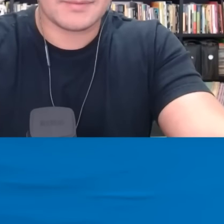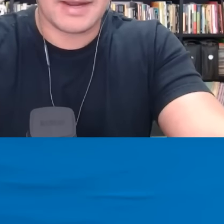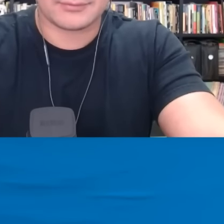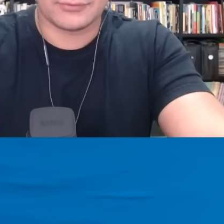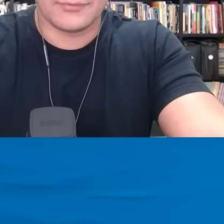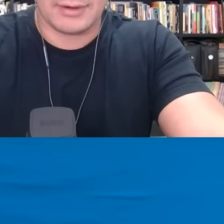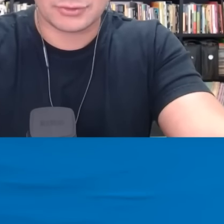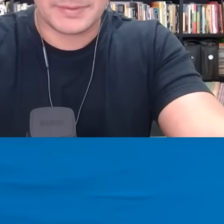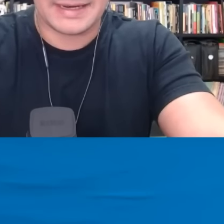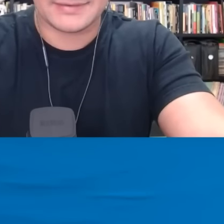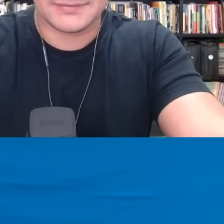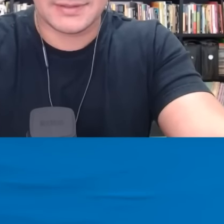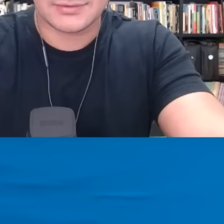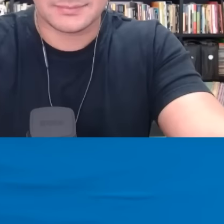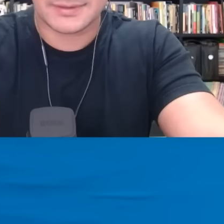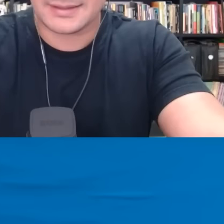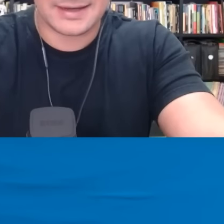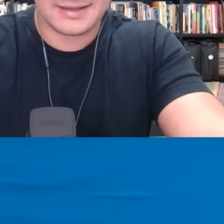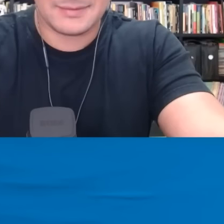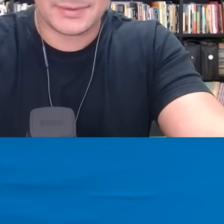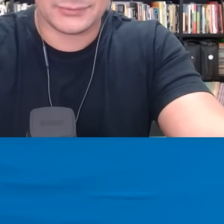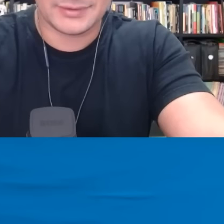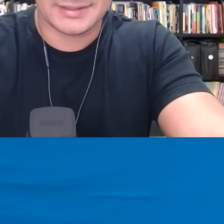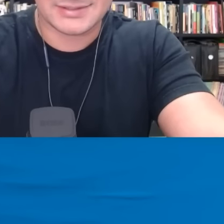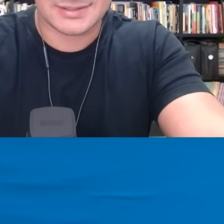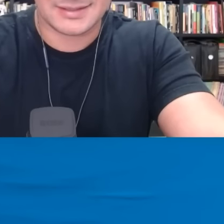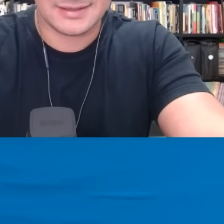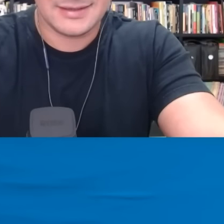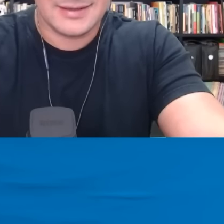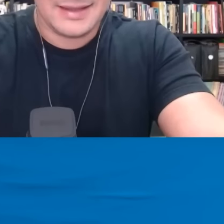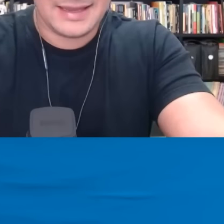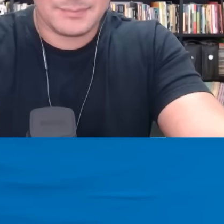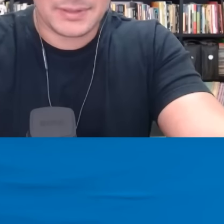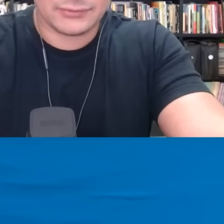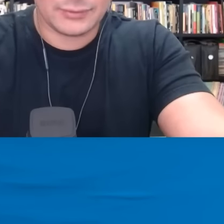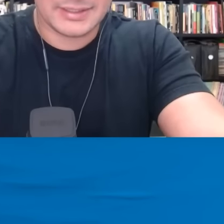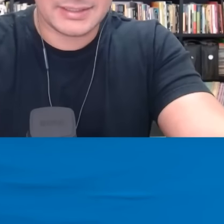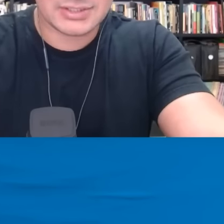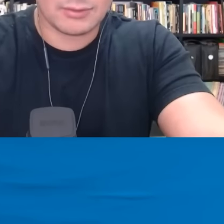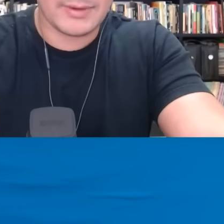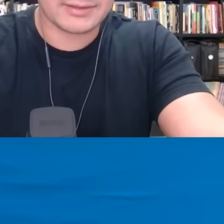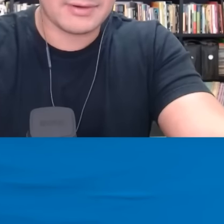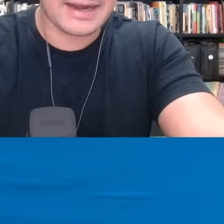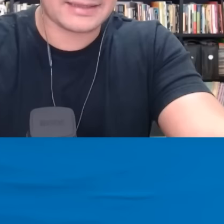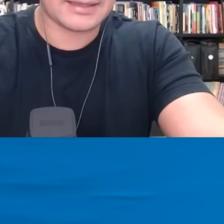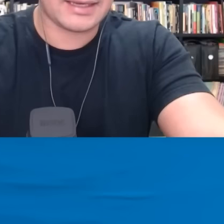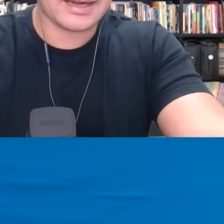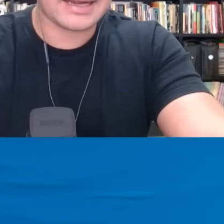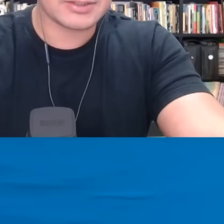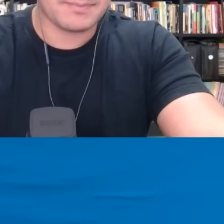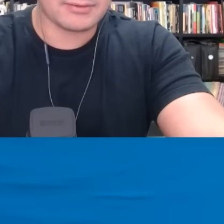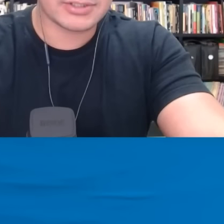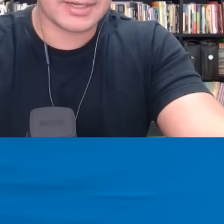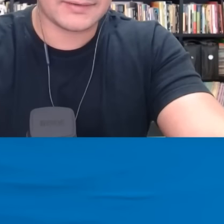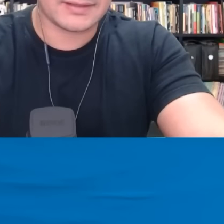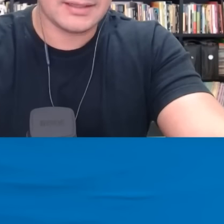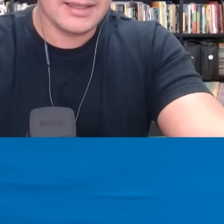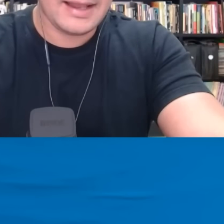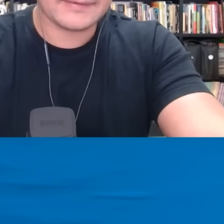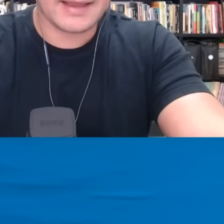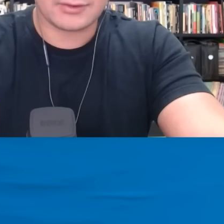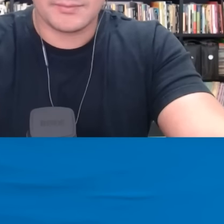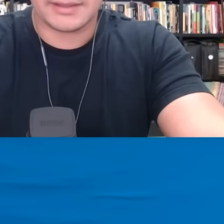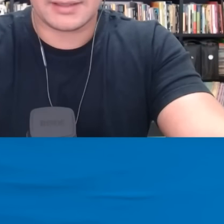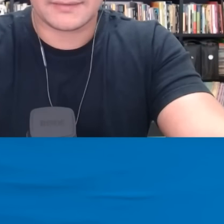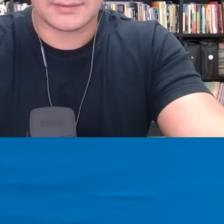Marcos Duval Deixa eu pegar Esse vídeo Que cara É impressionante É impressionante Como é que o cara Tem a cara de pau De trazer